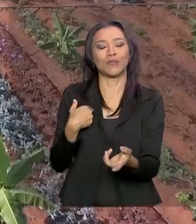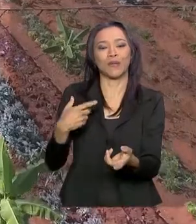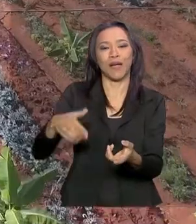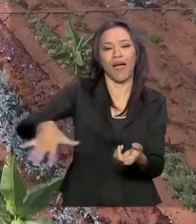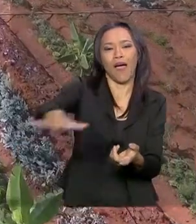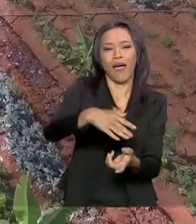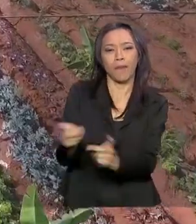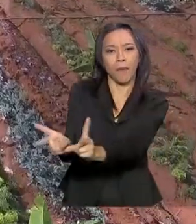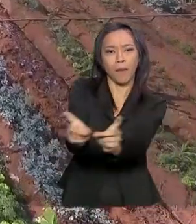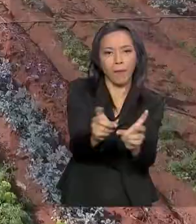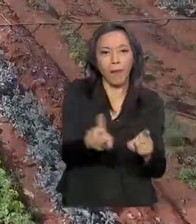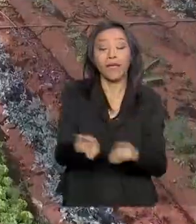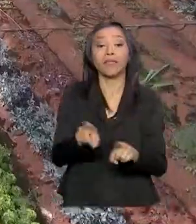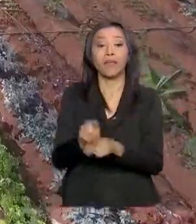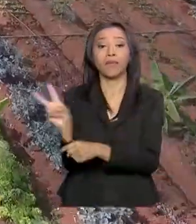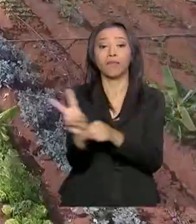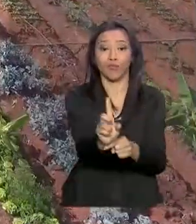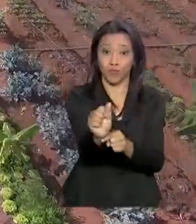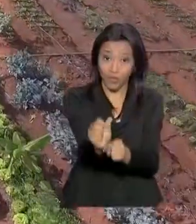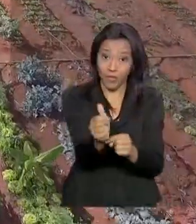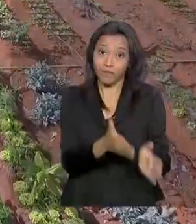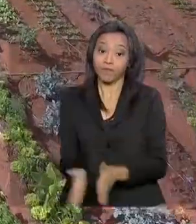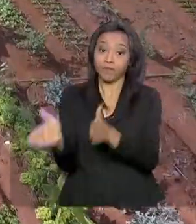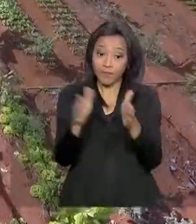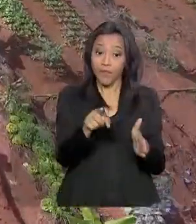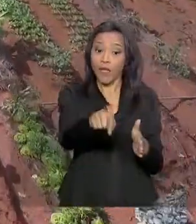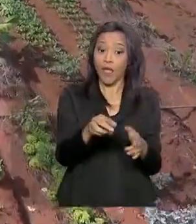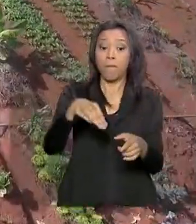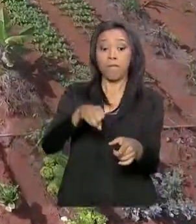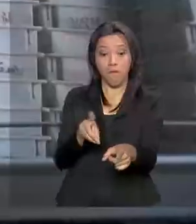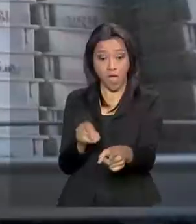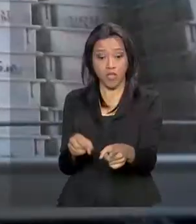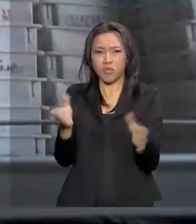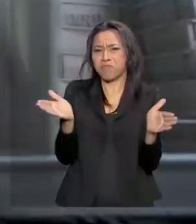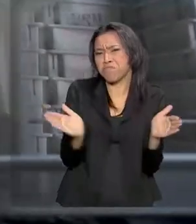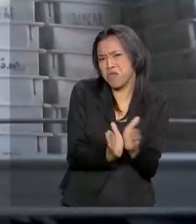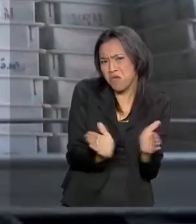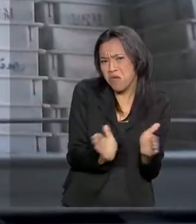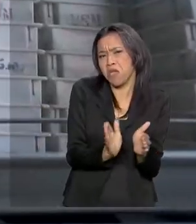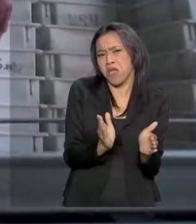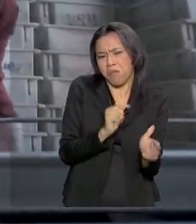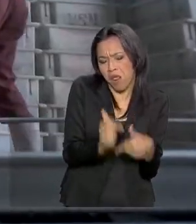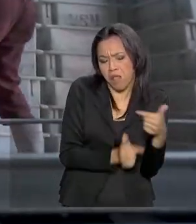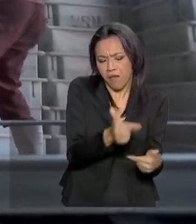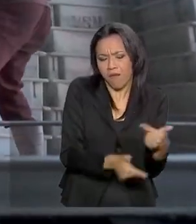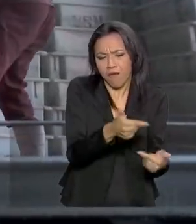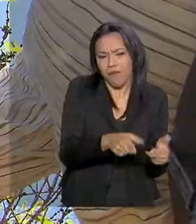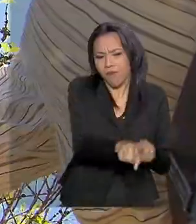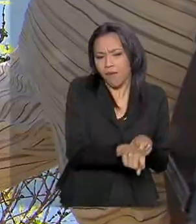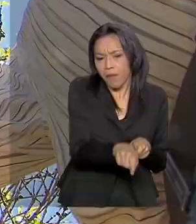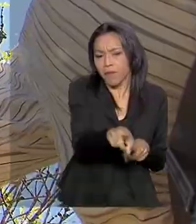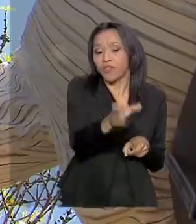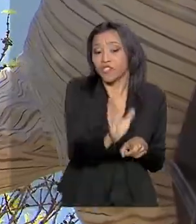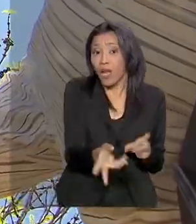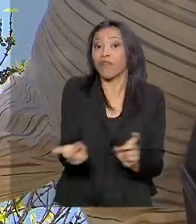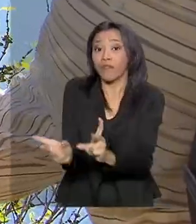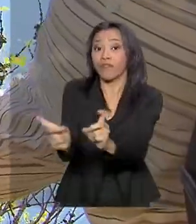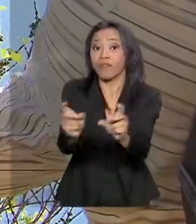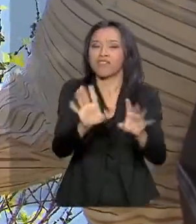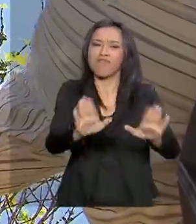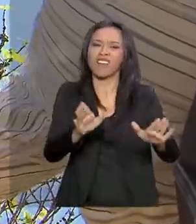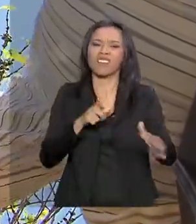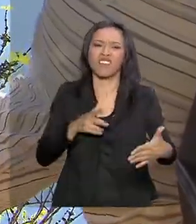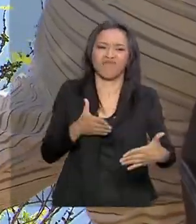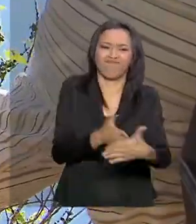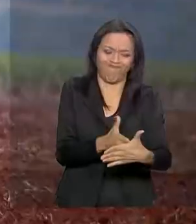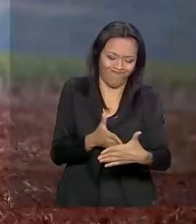O projeto é voltado para pequenos e médios produtores, que já comercializam parte da produção, mas ainda encontram